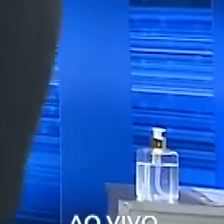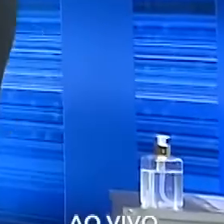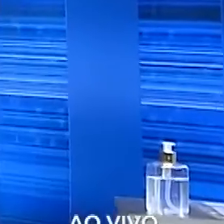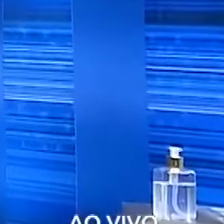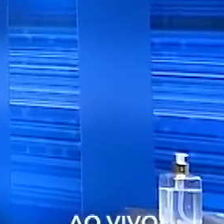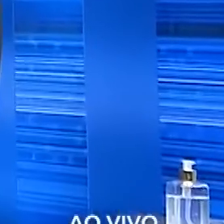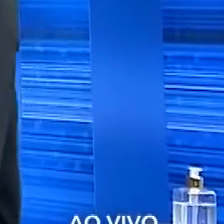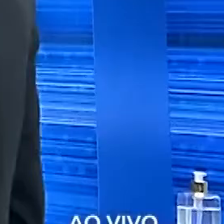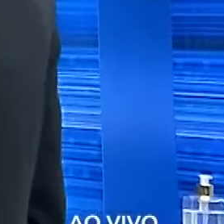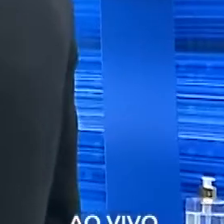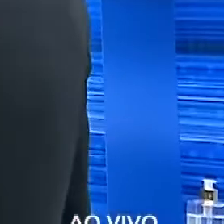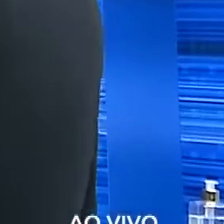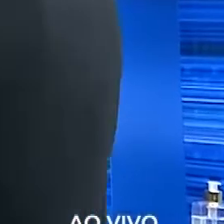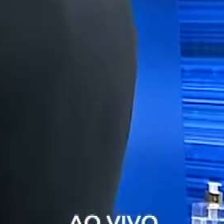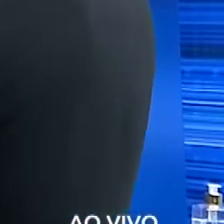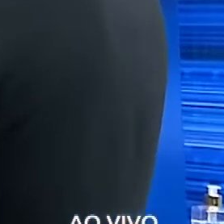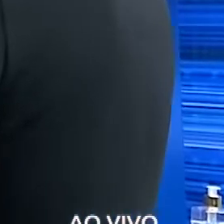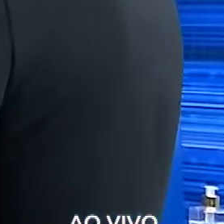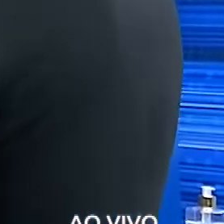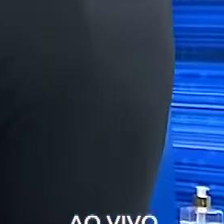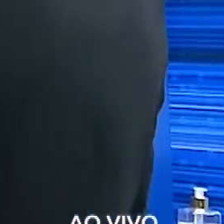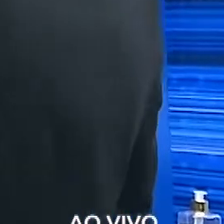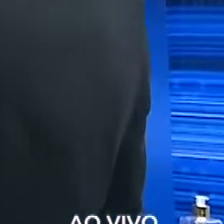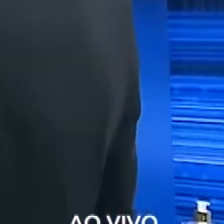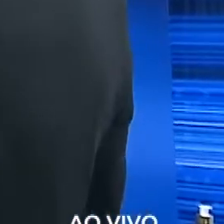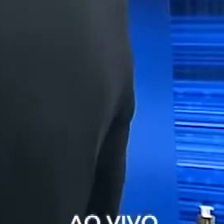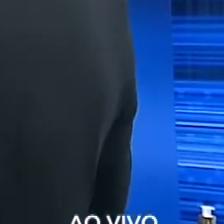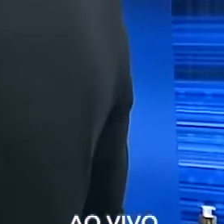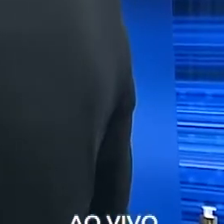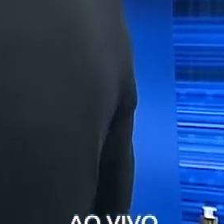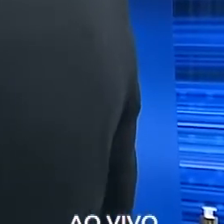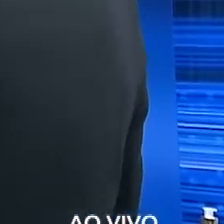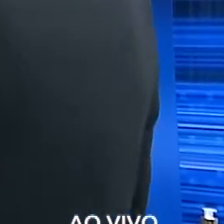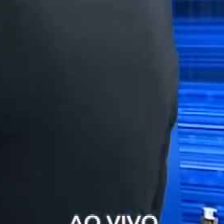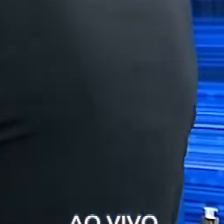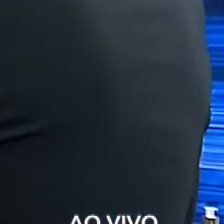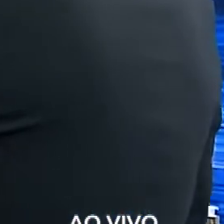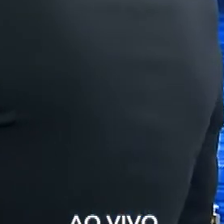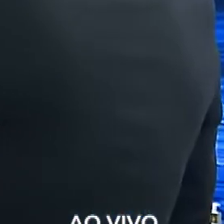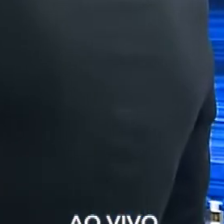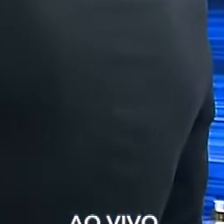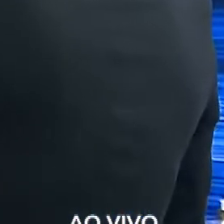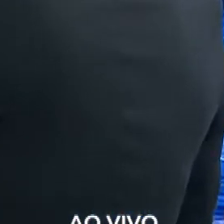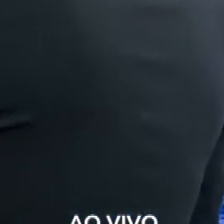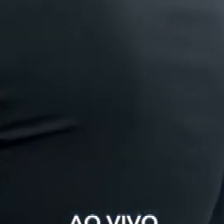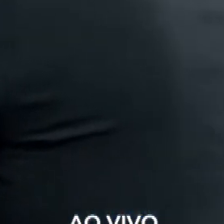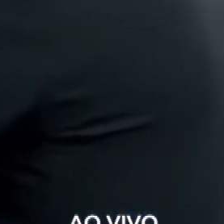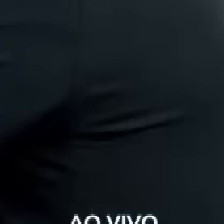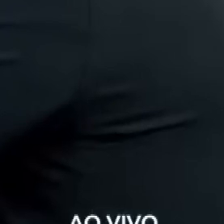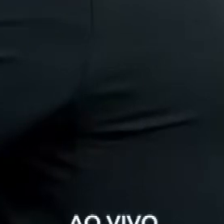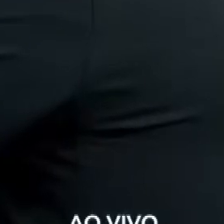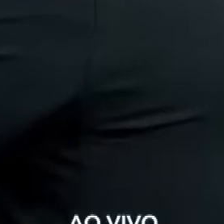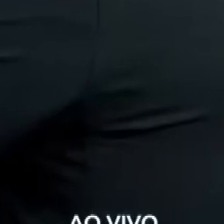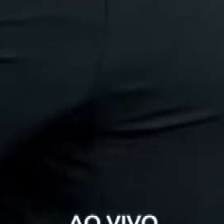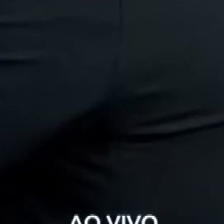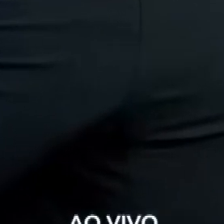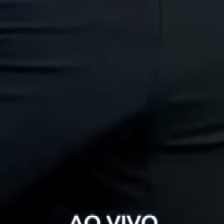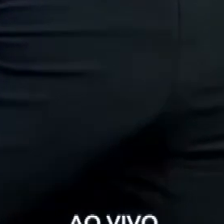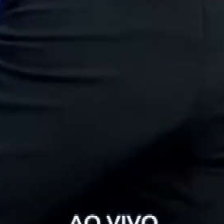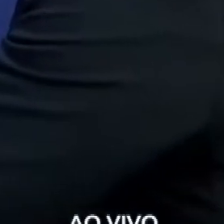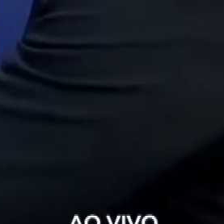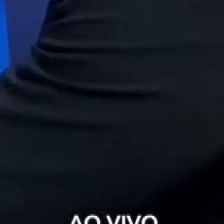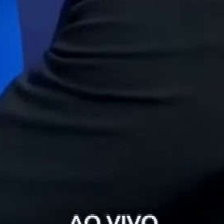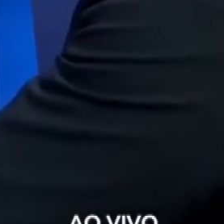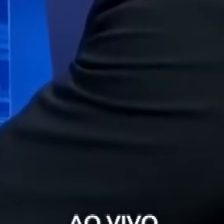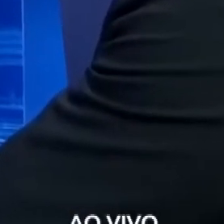qual a avaliação que o senhor faz sobre a entrevista promovida pela Record TV? O deveria ter sido um debate? Deveria ter sido, infelizmente, a candidata não pôde